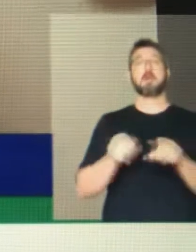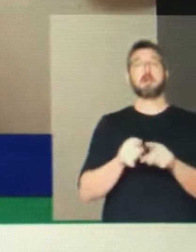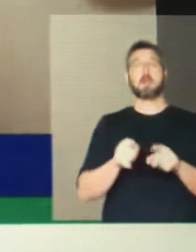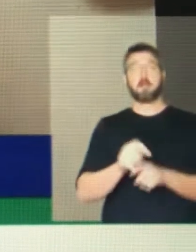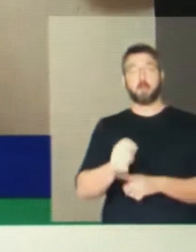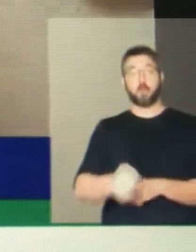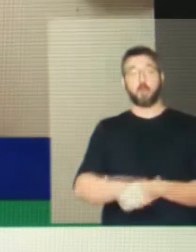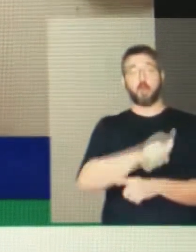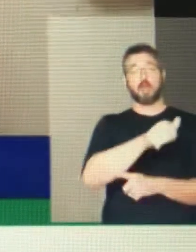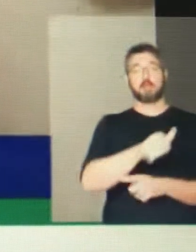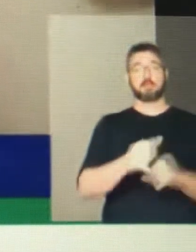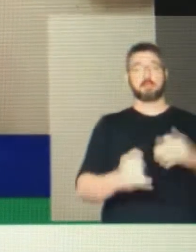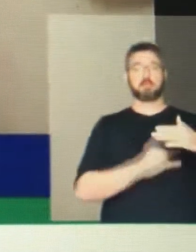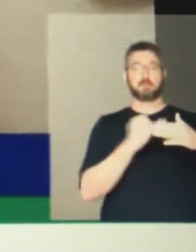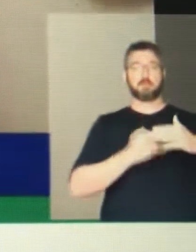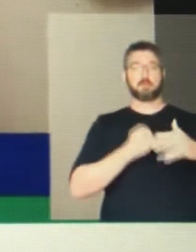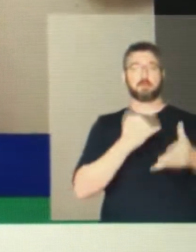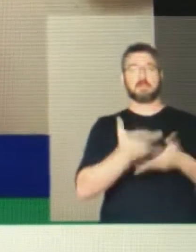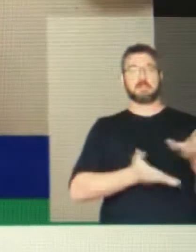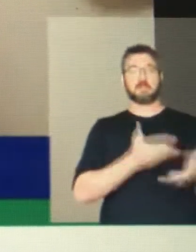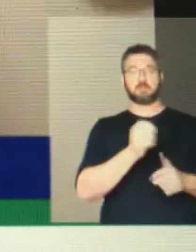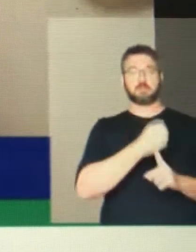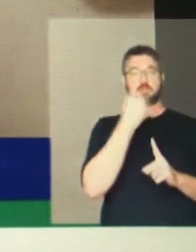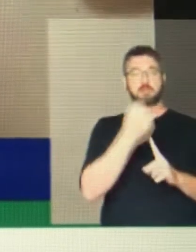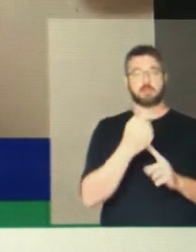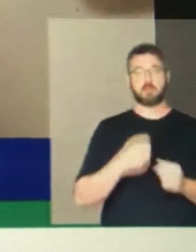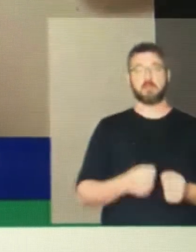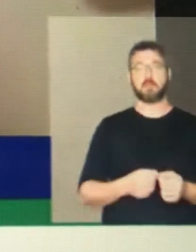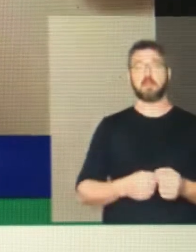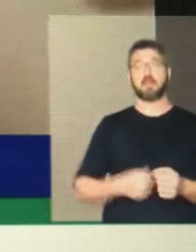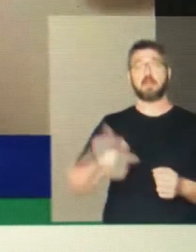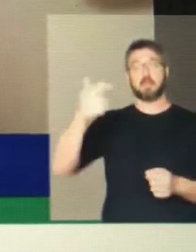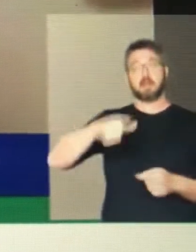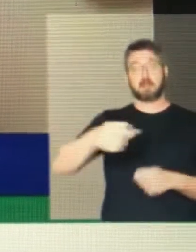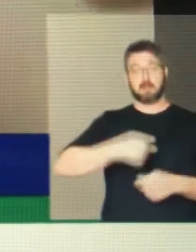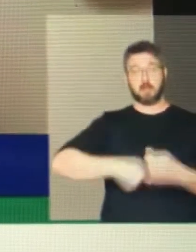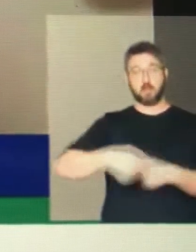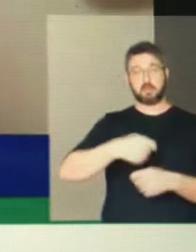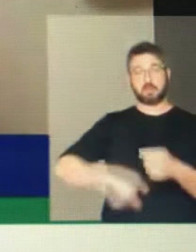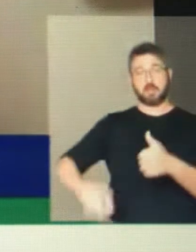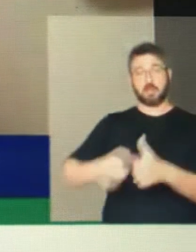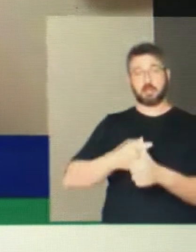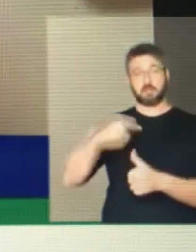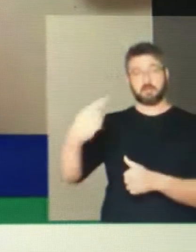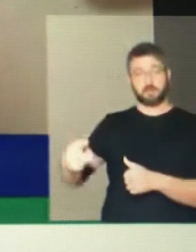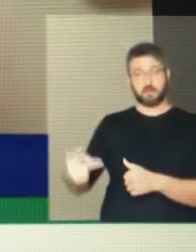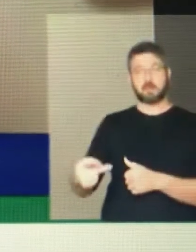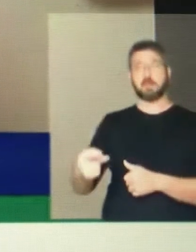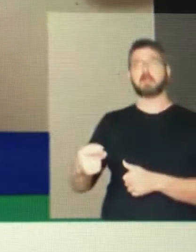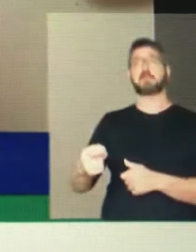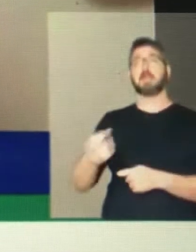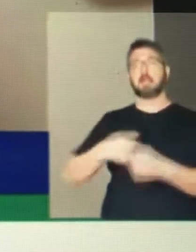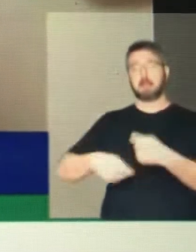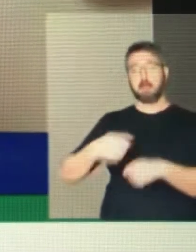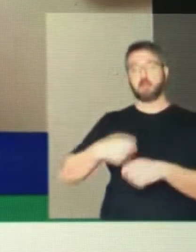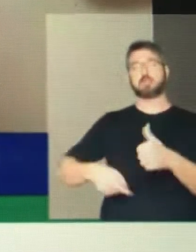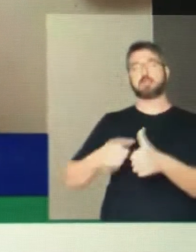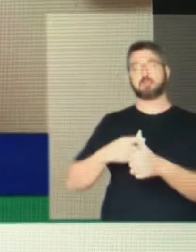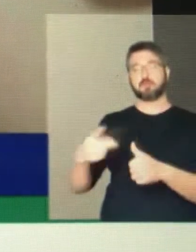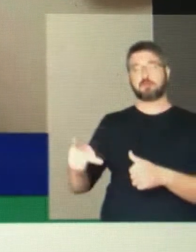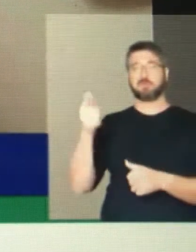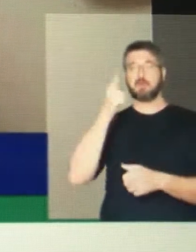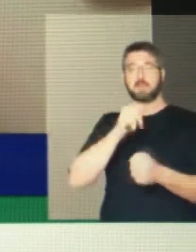dívidas desses agricultores, garantindo ao banco da terra, ao crédito da terra, que as suas parcelas sejam